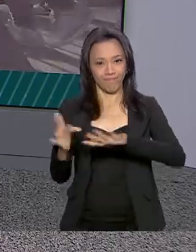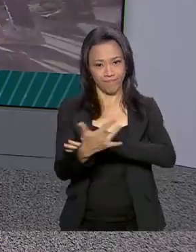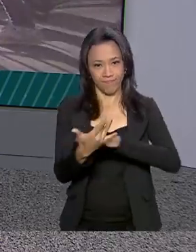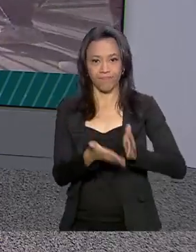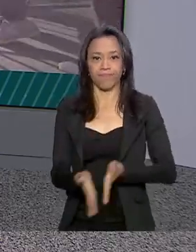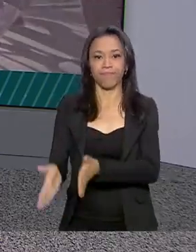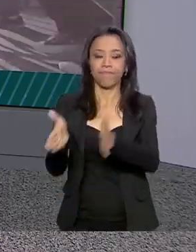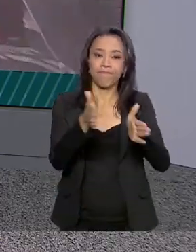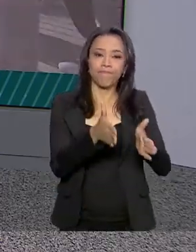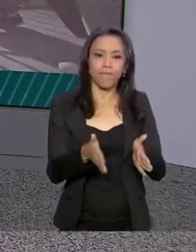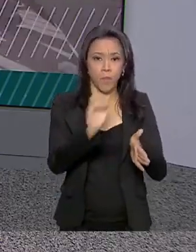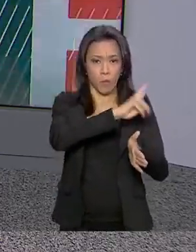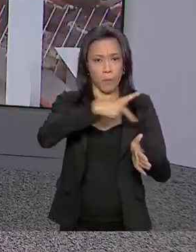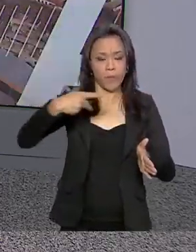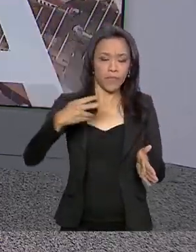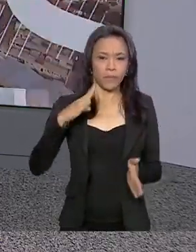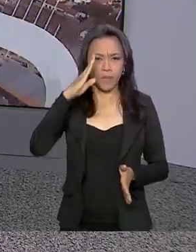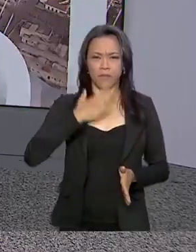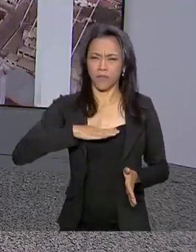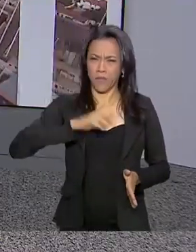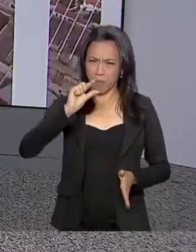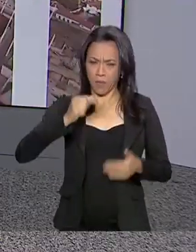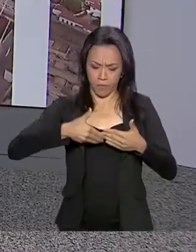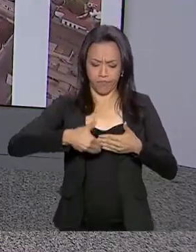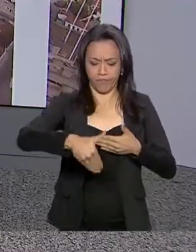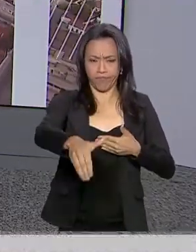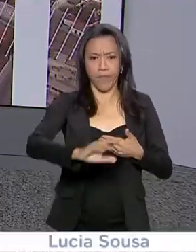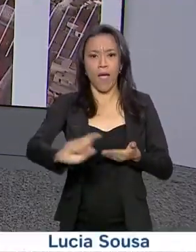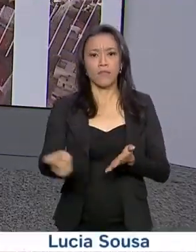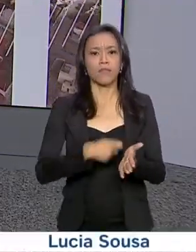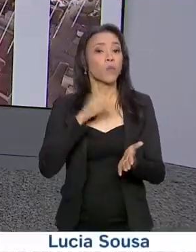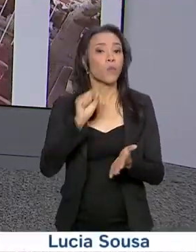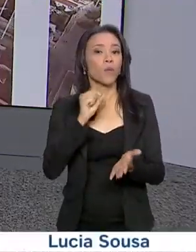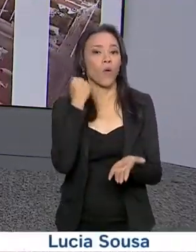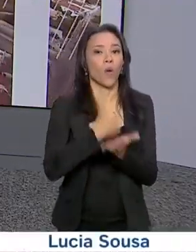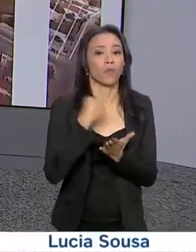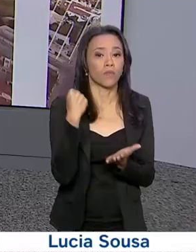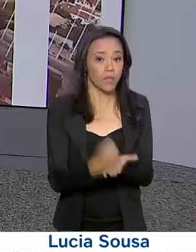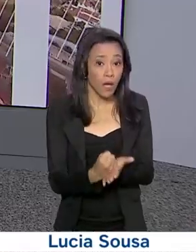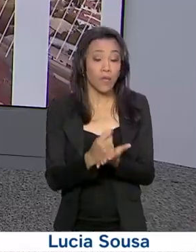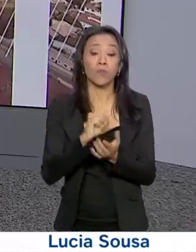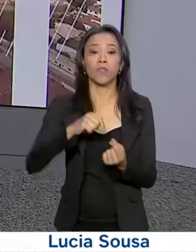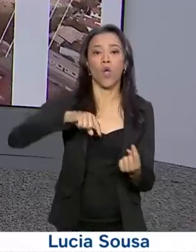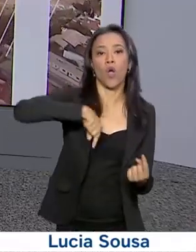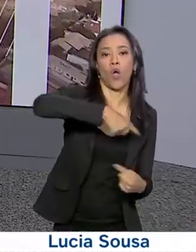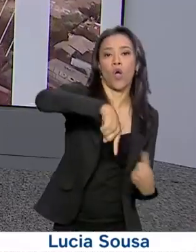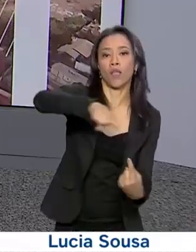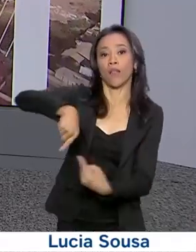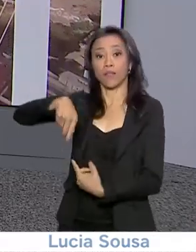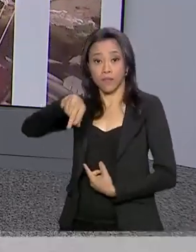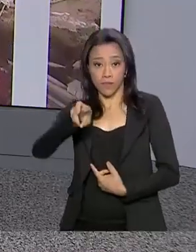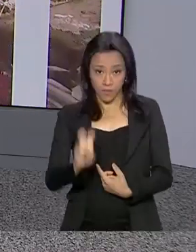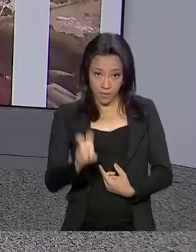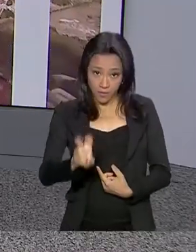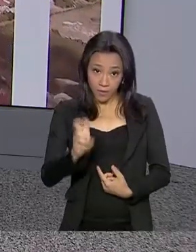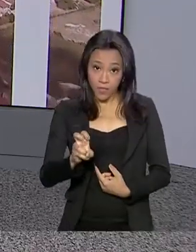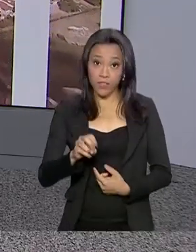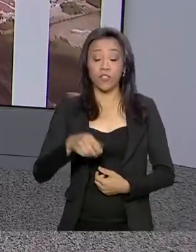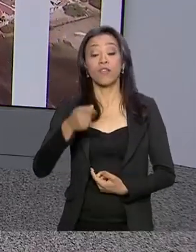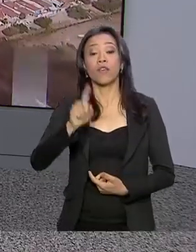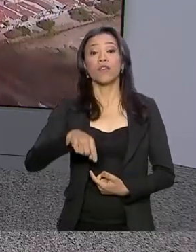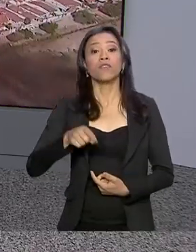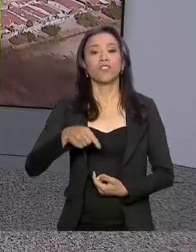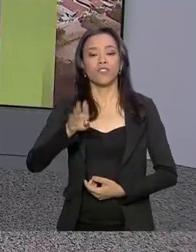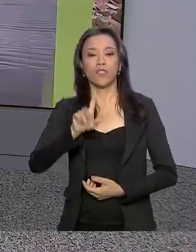O presidente Jair Bolsonaro assina daqui a pouco o contrato de concessão da quinta rodada de leilões de aeroportos da Infraero. À